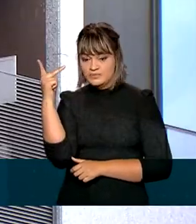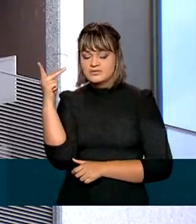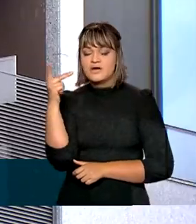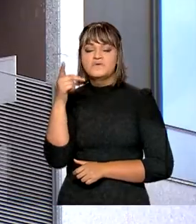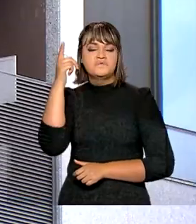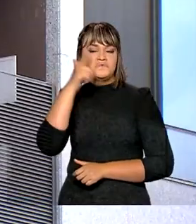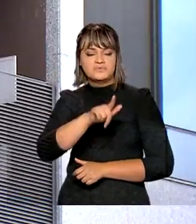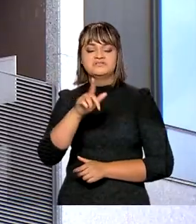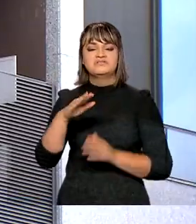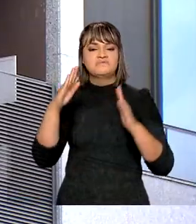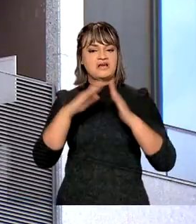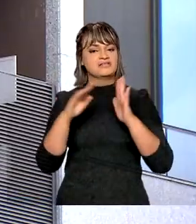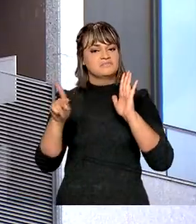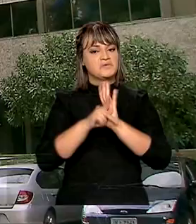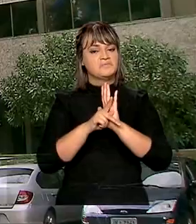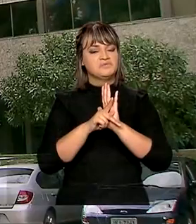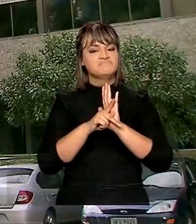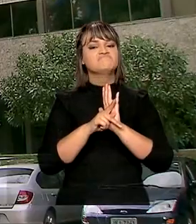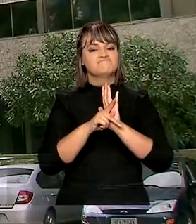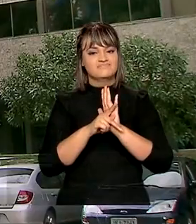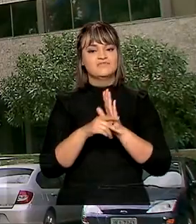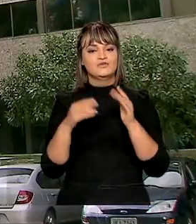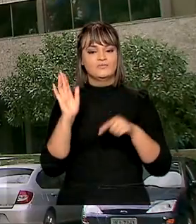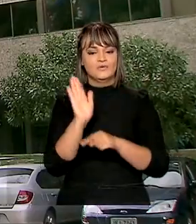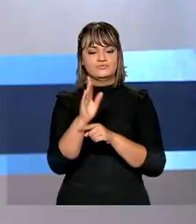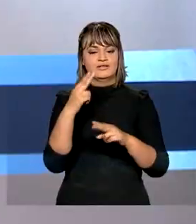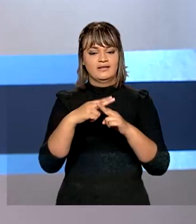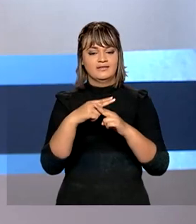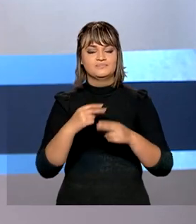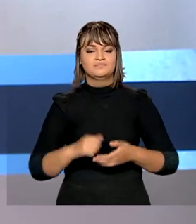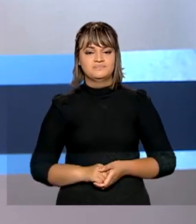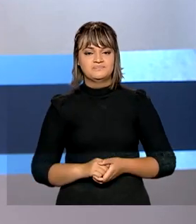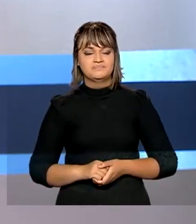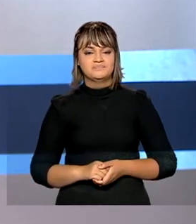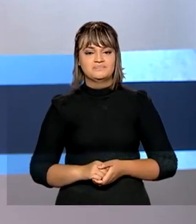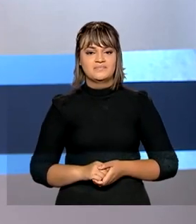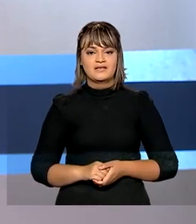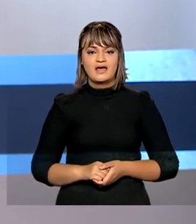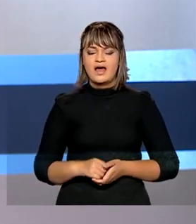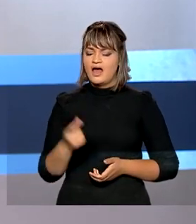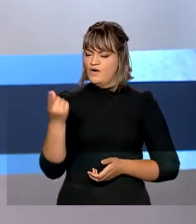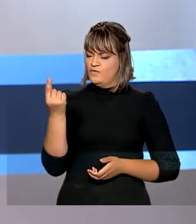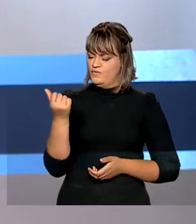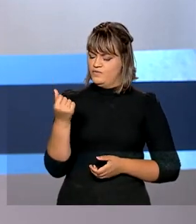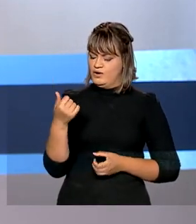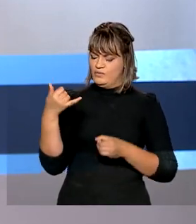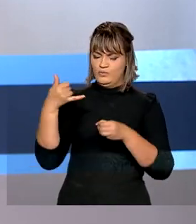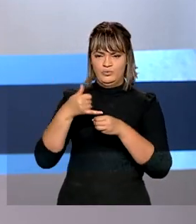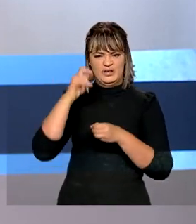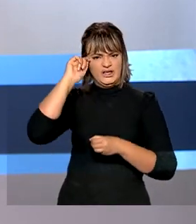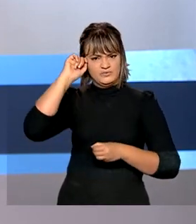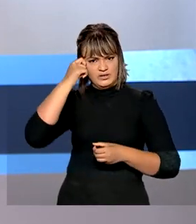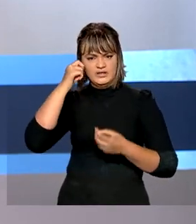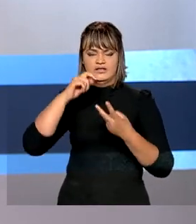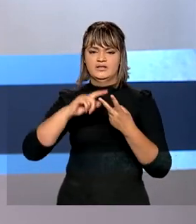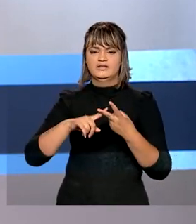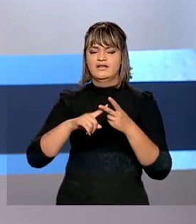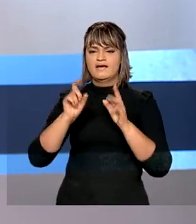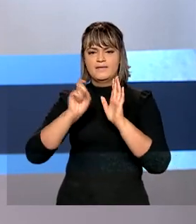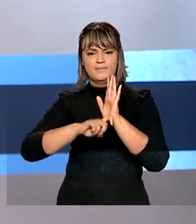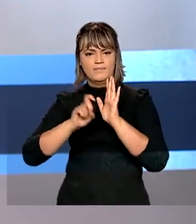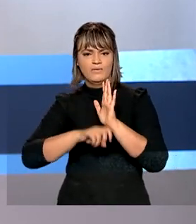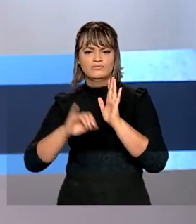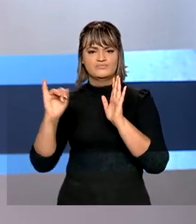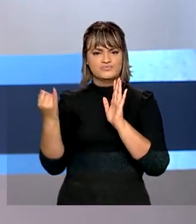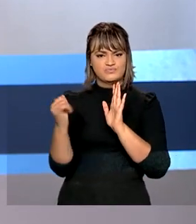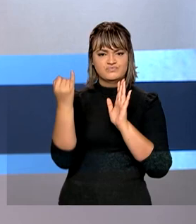realizaram o sonho da casa própria pela Caixa. Preços do petróleo no mercado internacional, impostos,